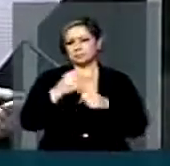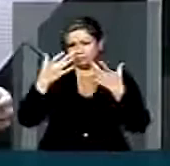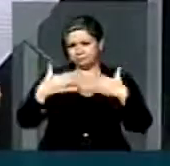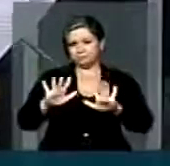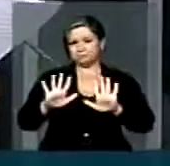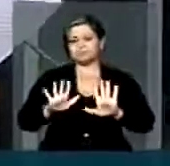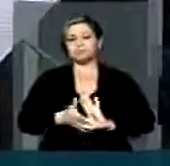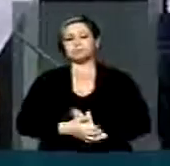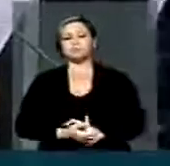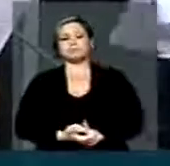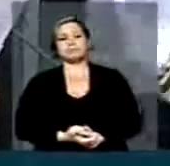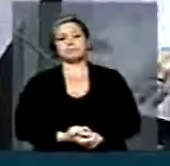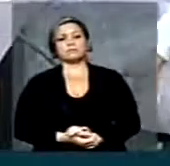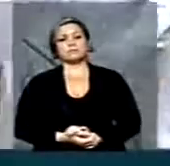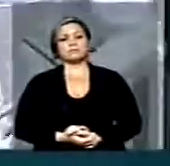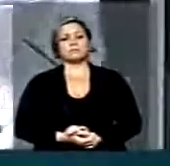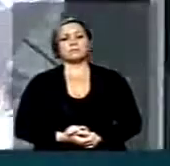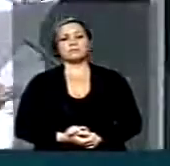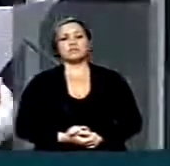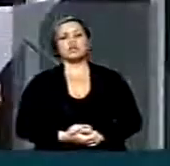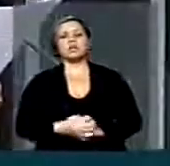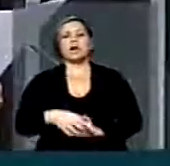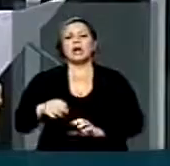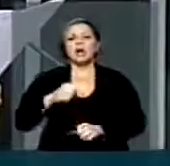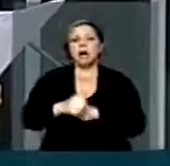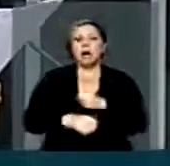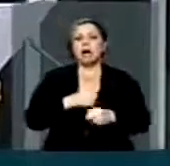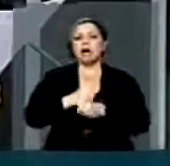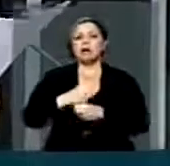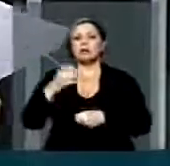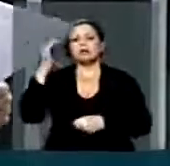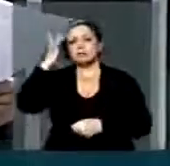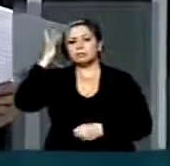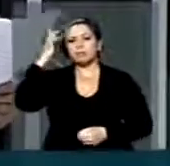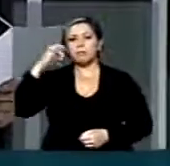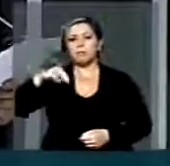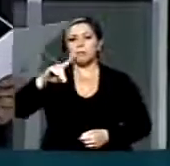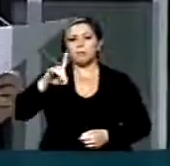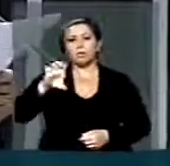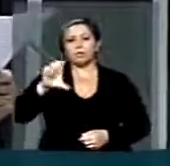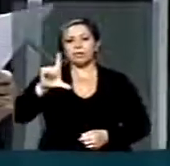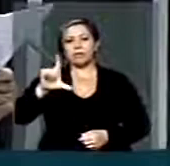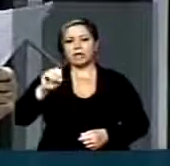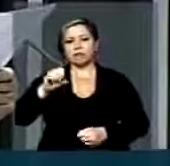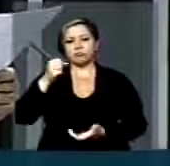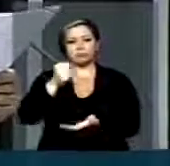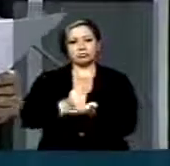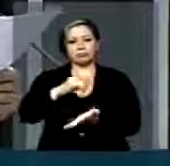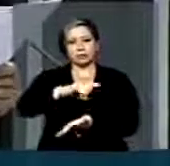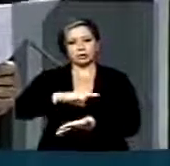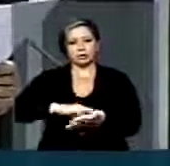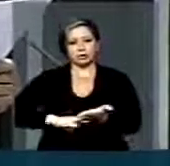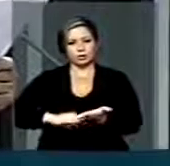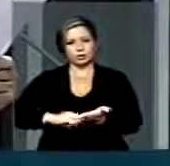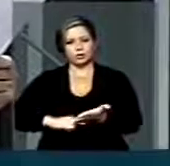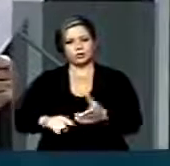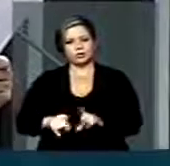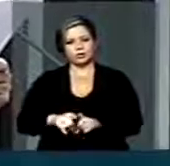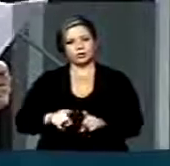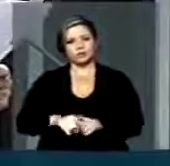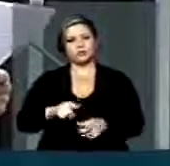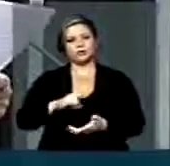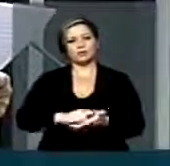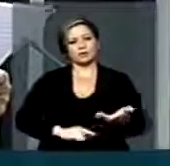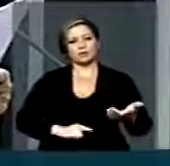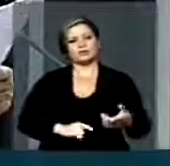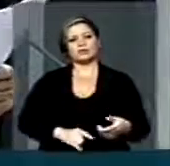Assim, o ano modelo a ser informado no certificado de registro do veículo e no certificado